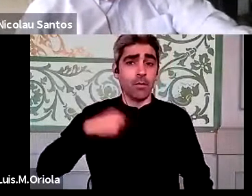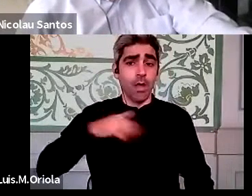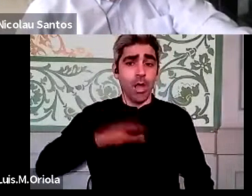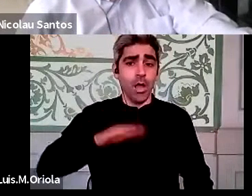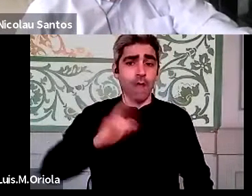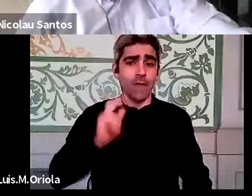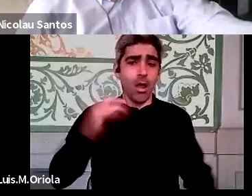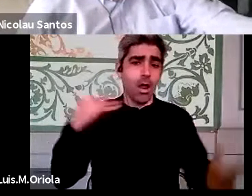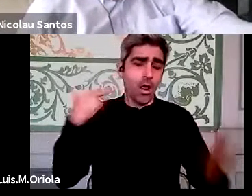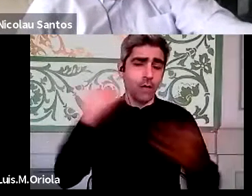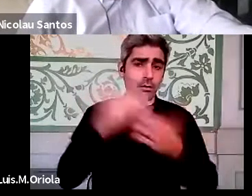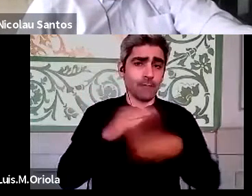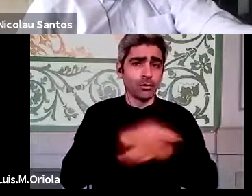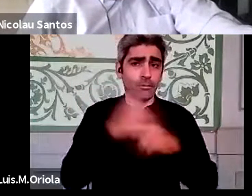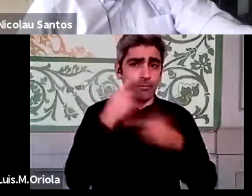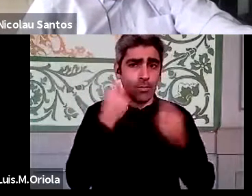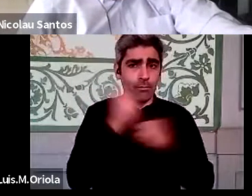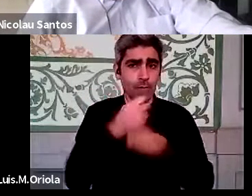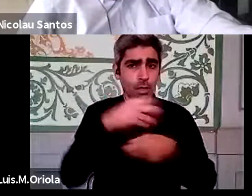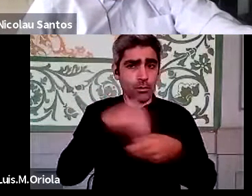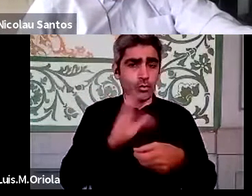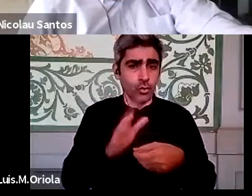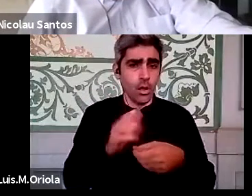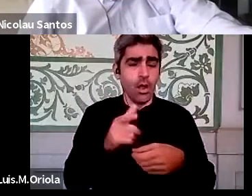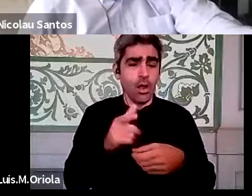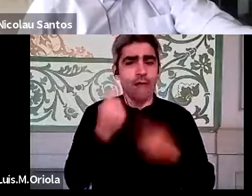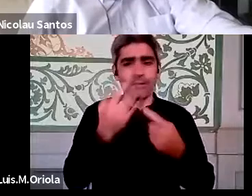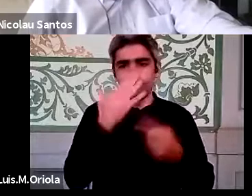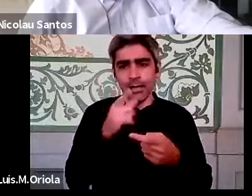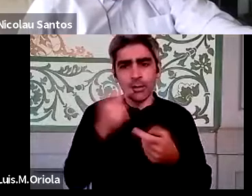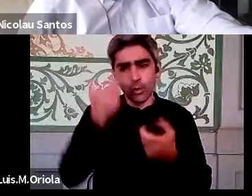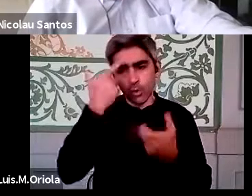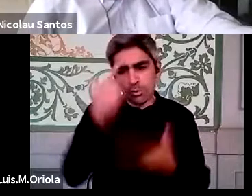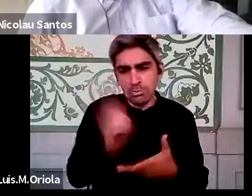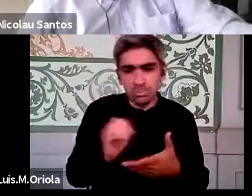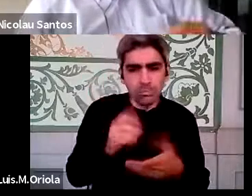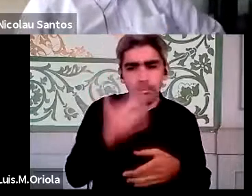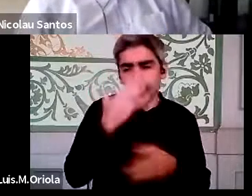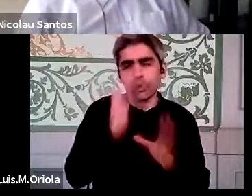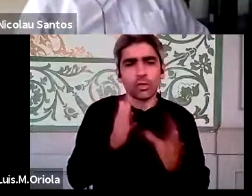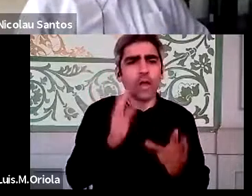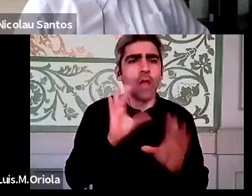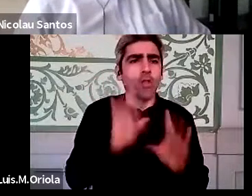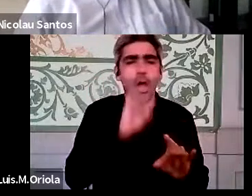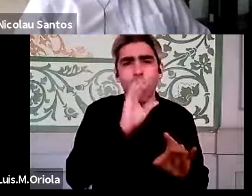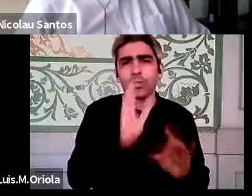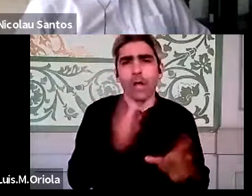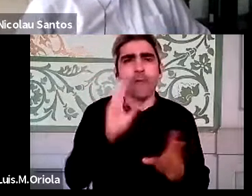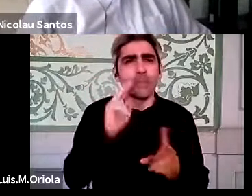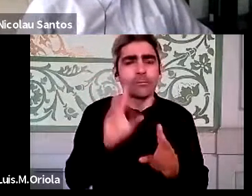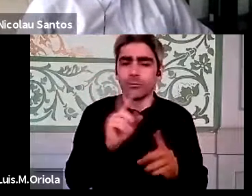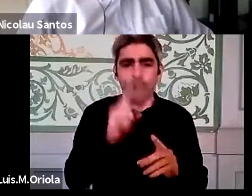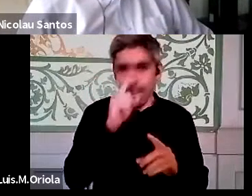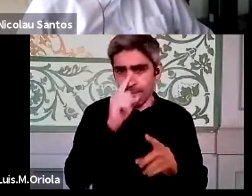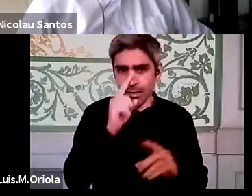décadas já na administração pública, e às vezes parece que nada nos surpreende, que já passámos por tudo, já vimos tudo, é mentira.